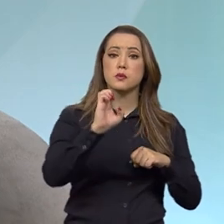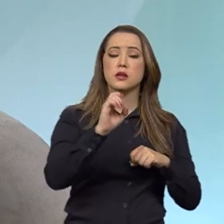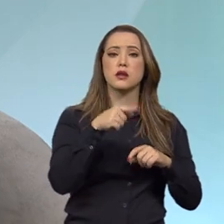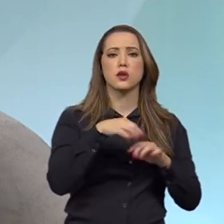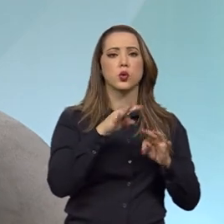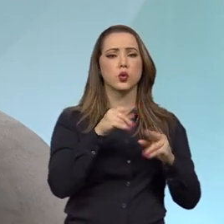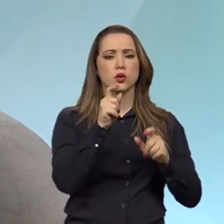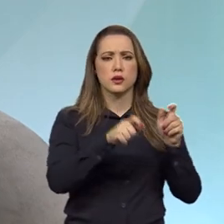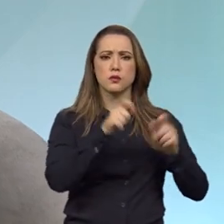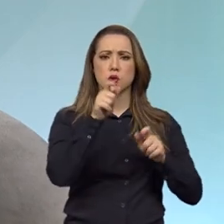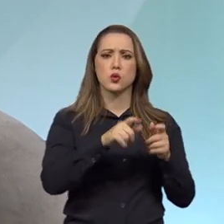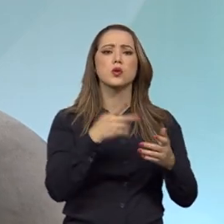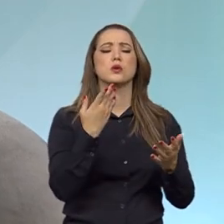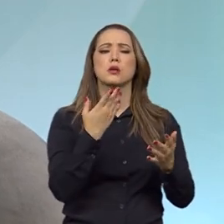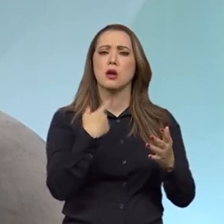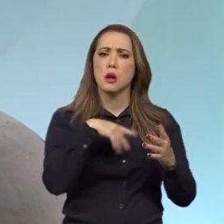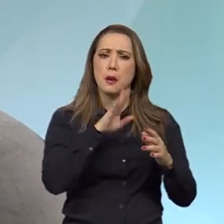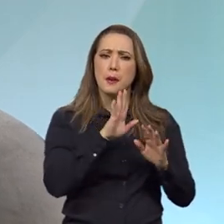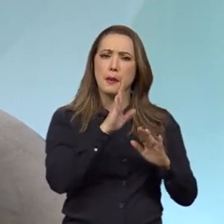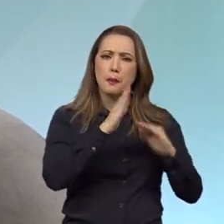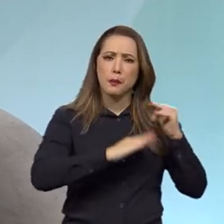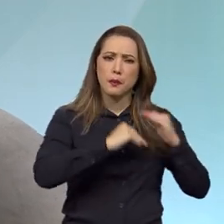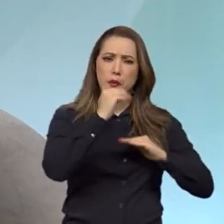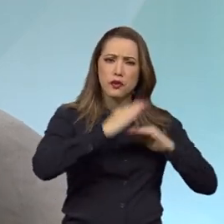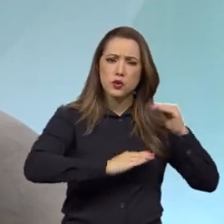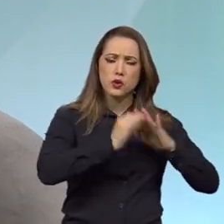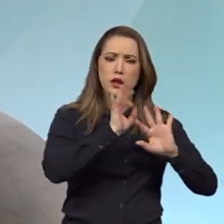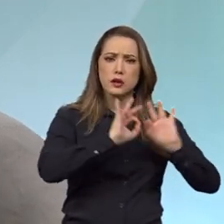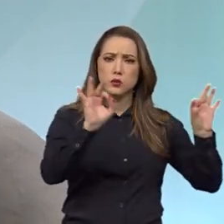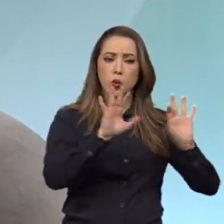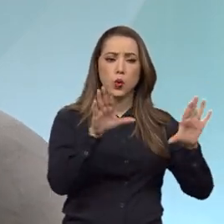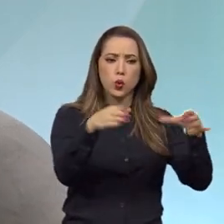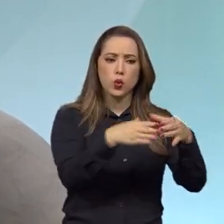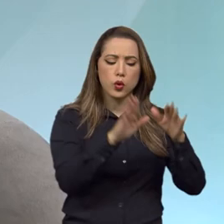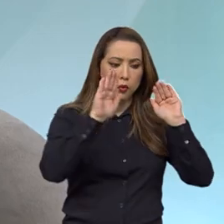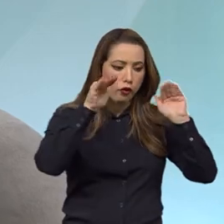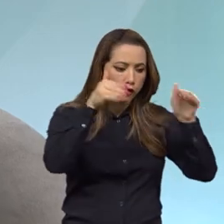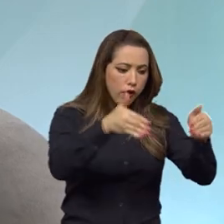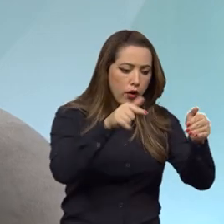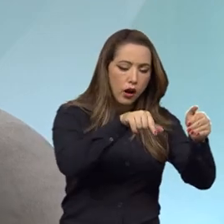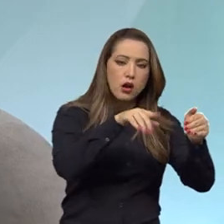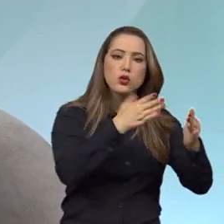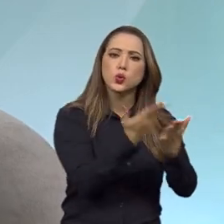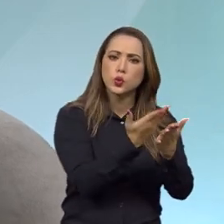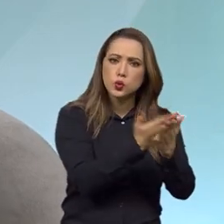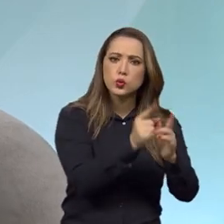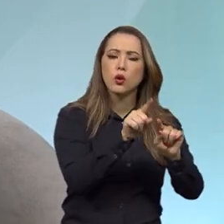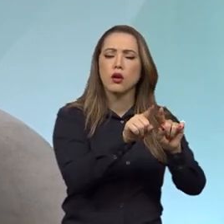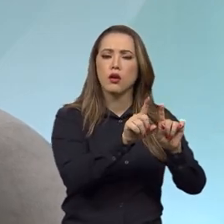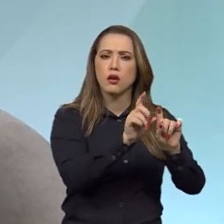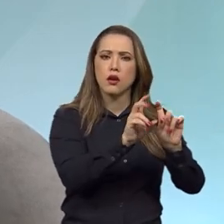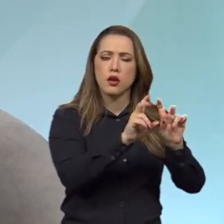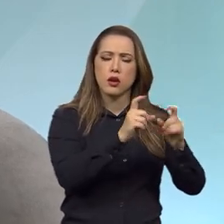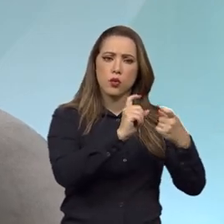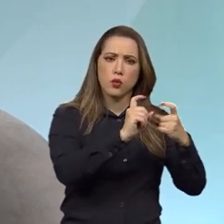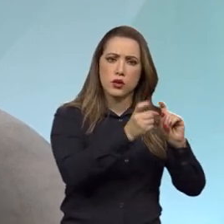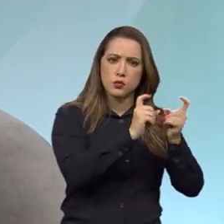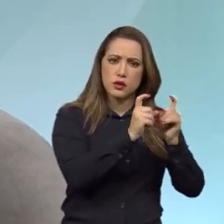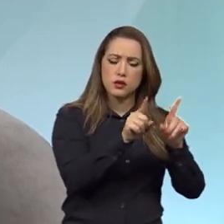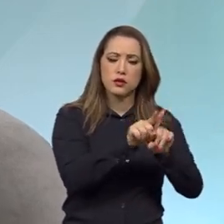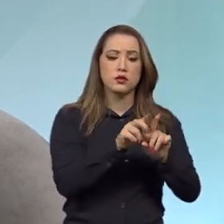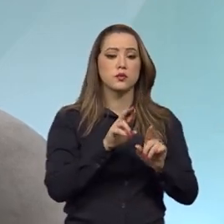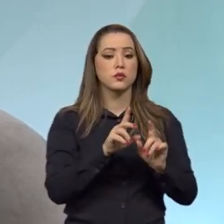pessoas são altamente especializadas, temos grupos específicos, com seus gestores ali, os responsáveis